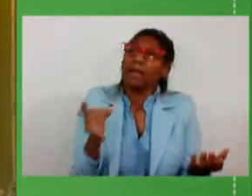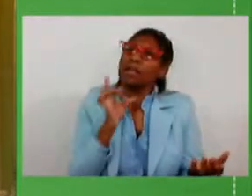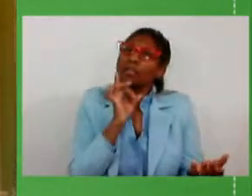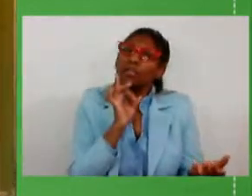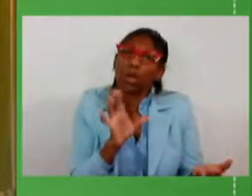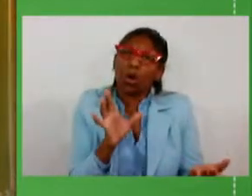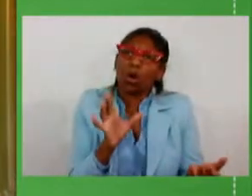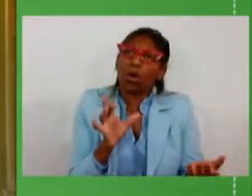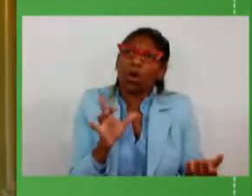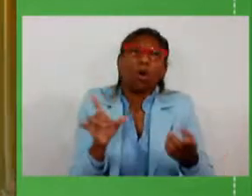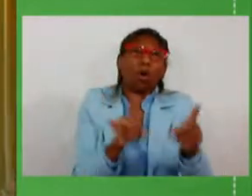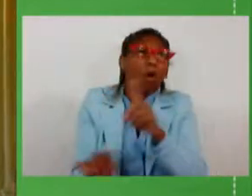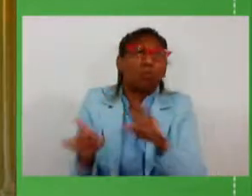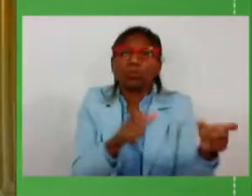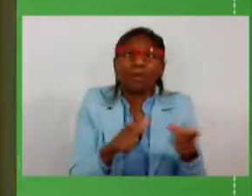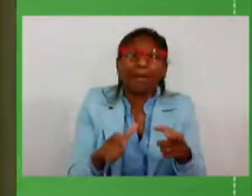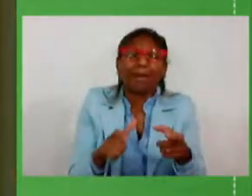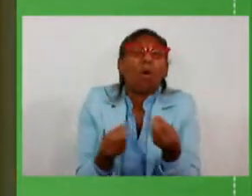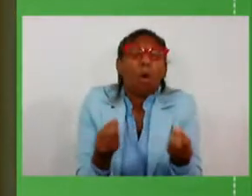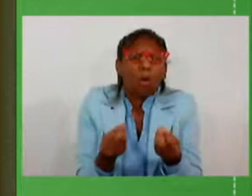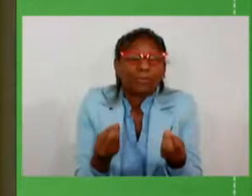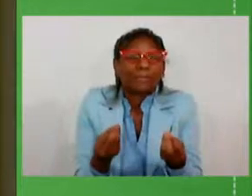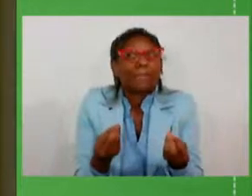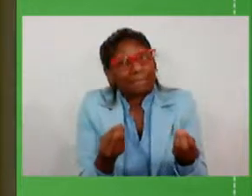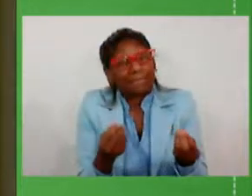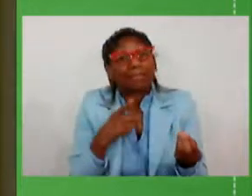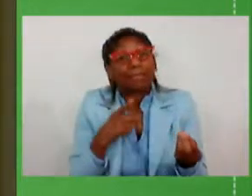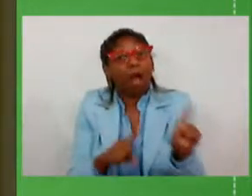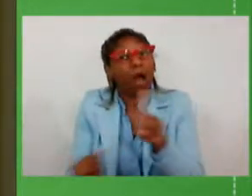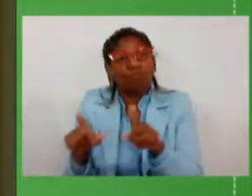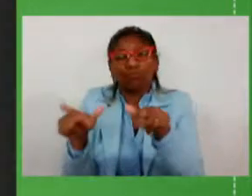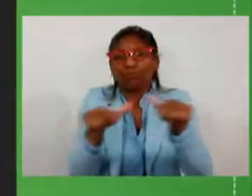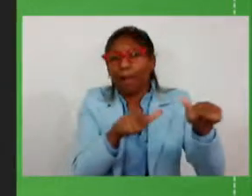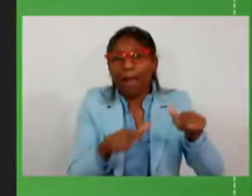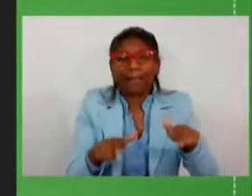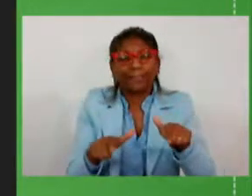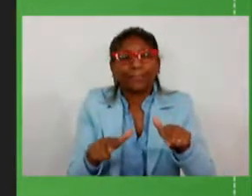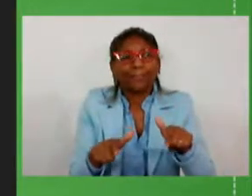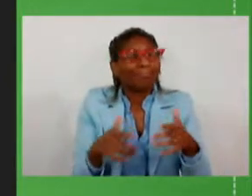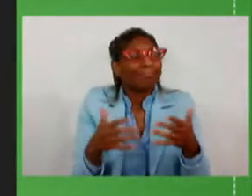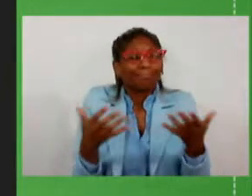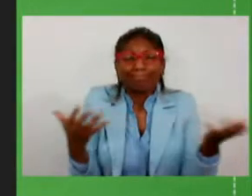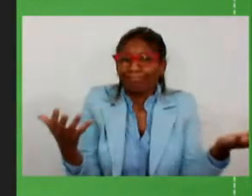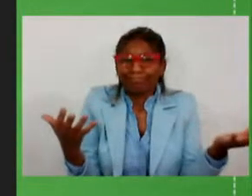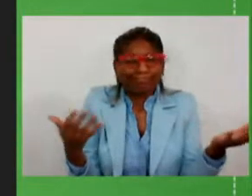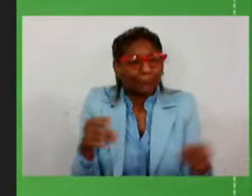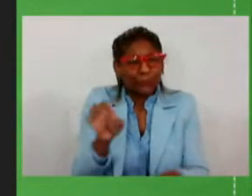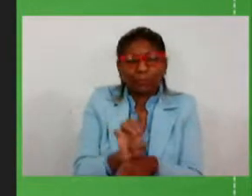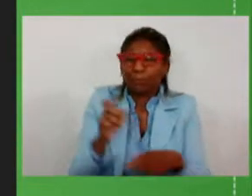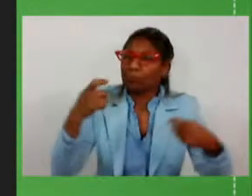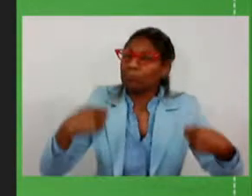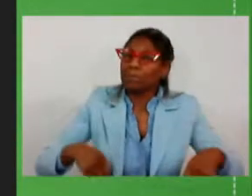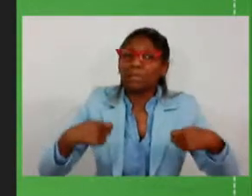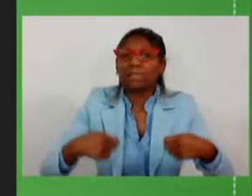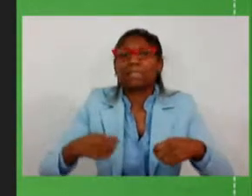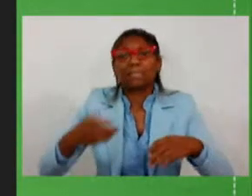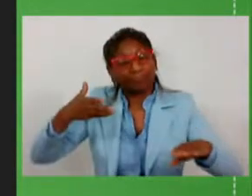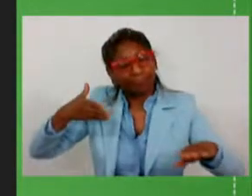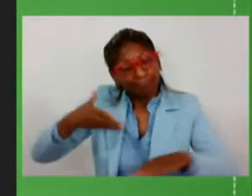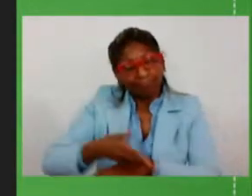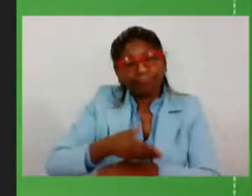o Estado. Existem áreas e determinadas rodovias que o Estado precisa se fazer presente com recursos